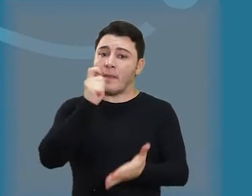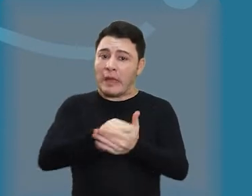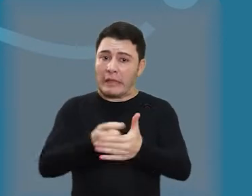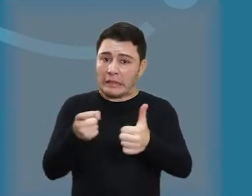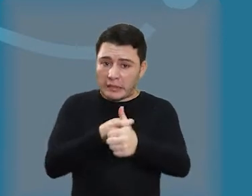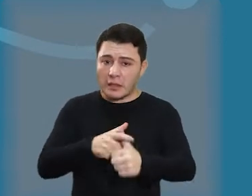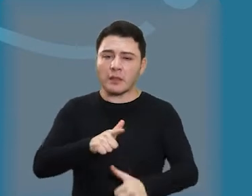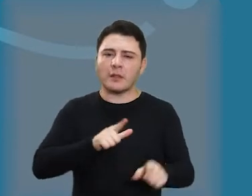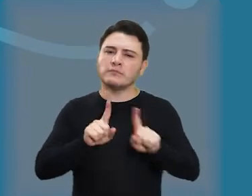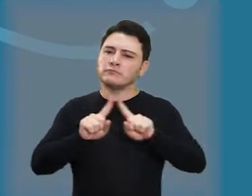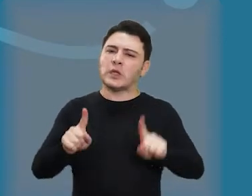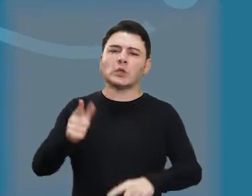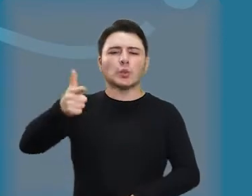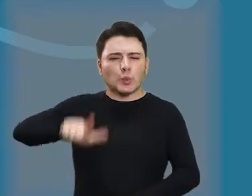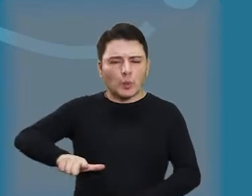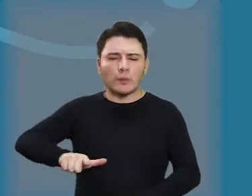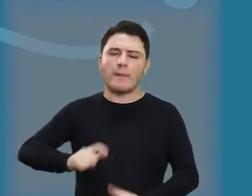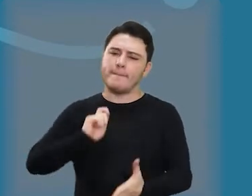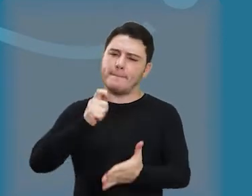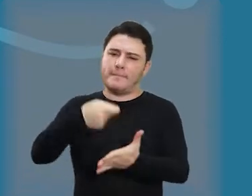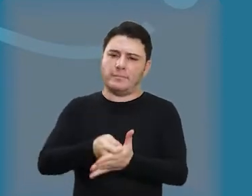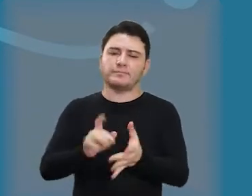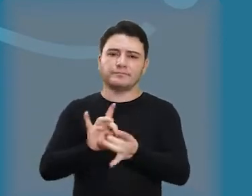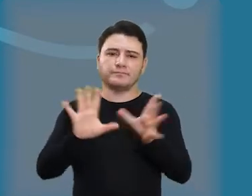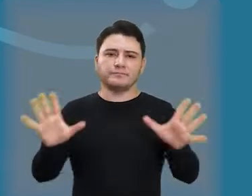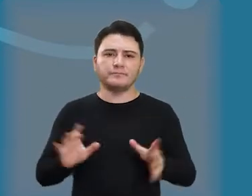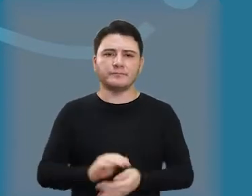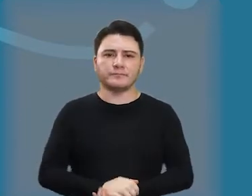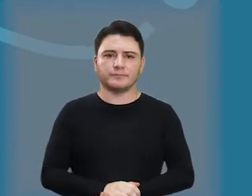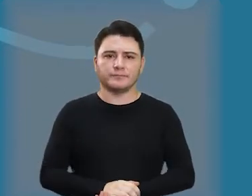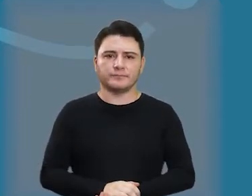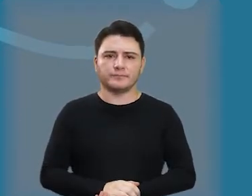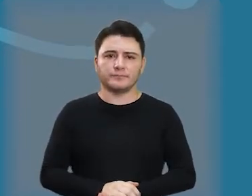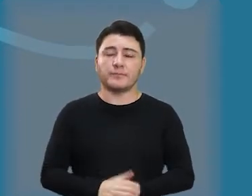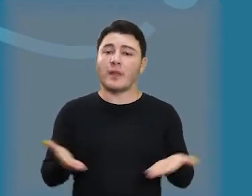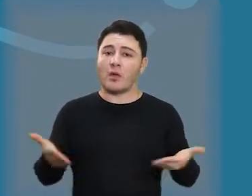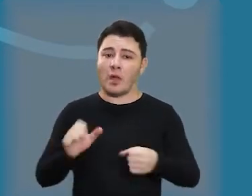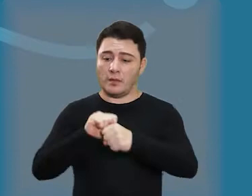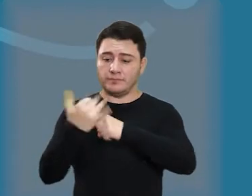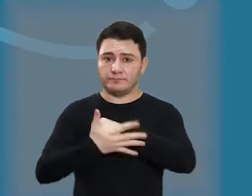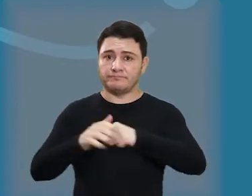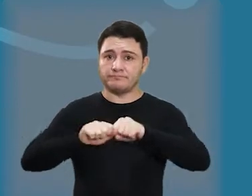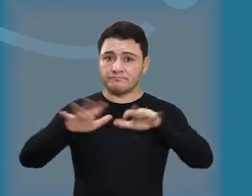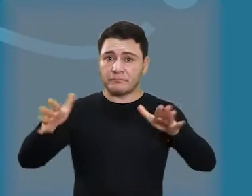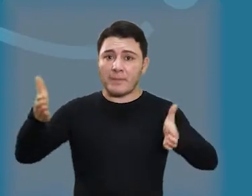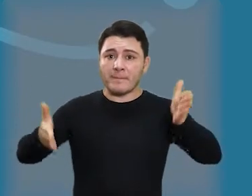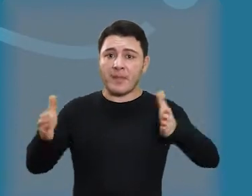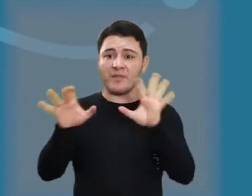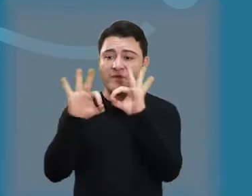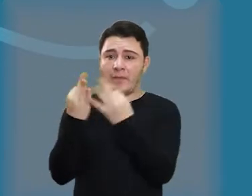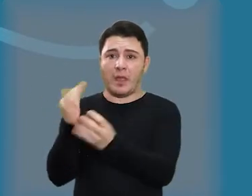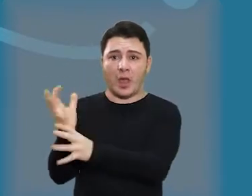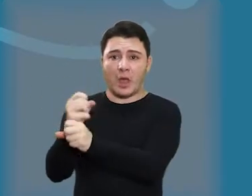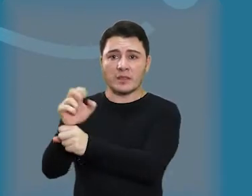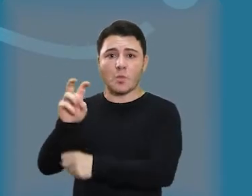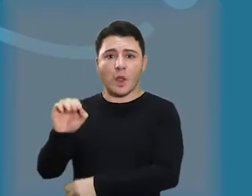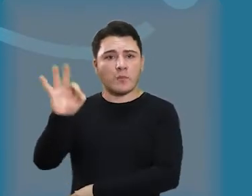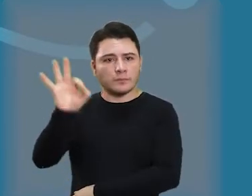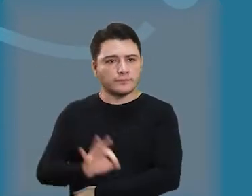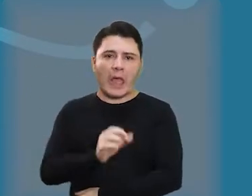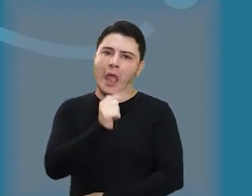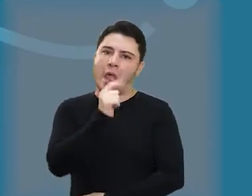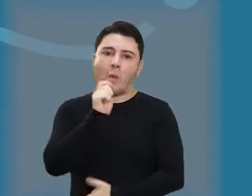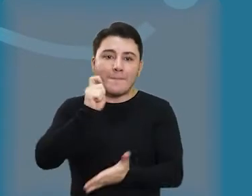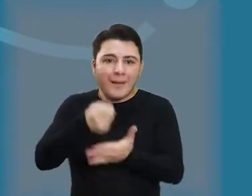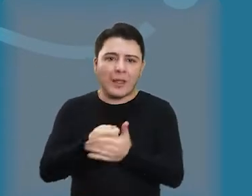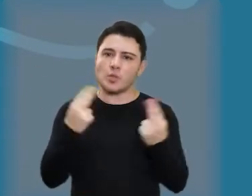refinanciamento da água de Araraquara. Durante a pandemia da Covid-19, 50% das nossas famílias têm